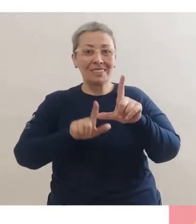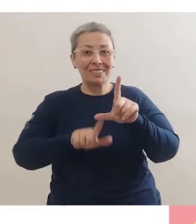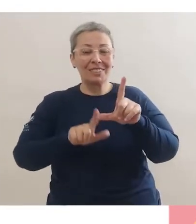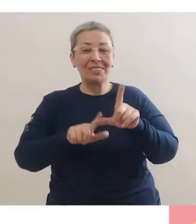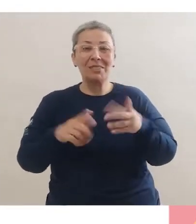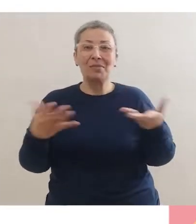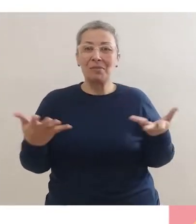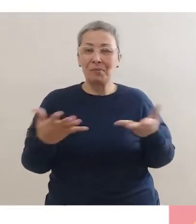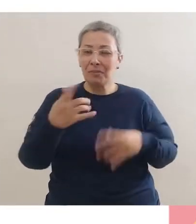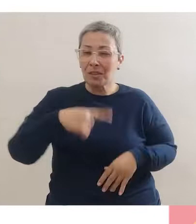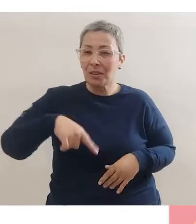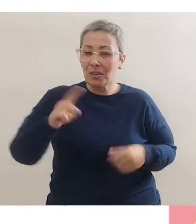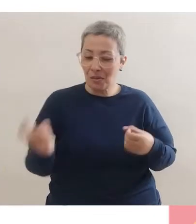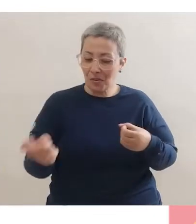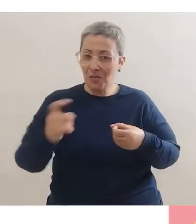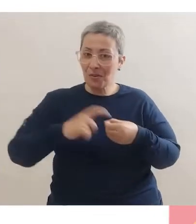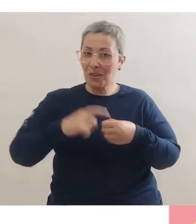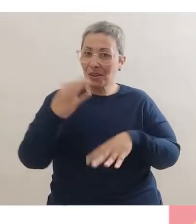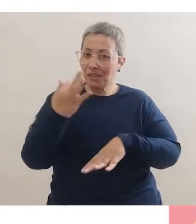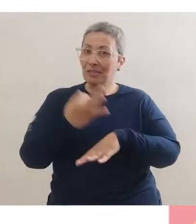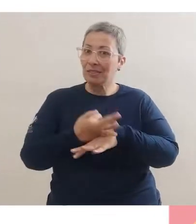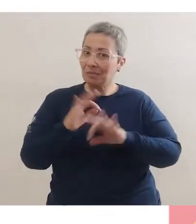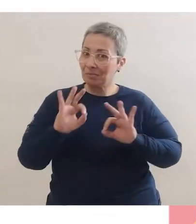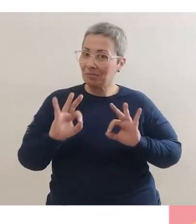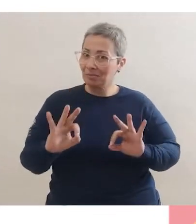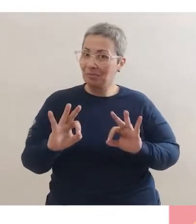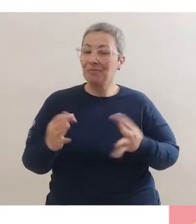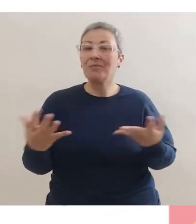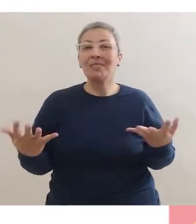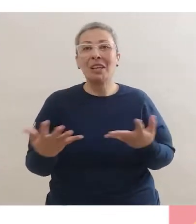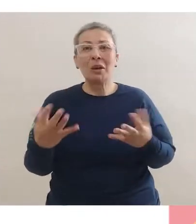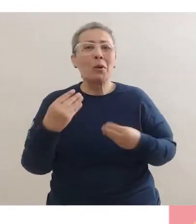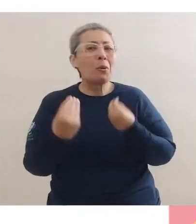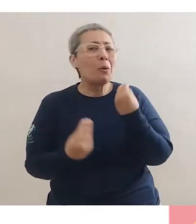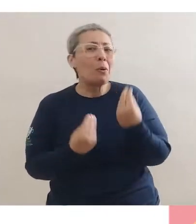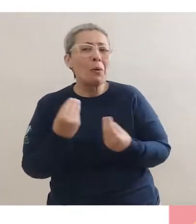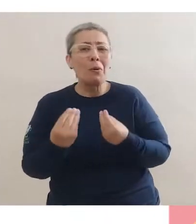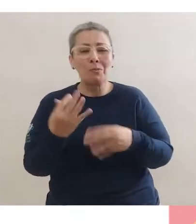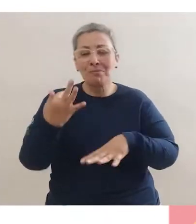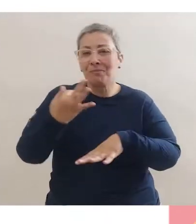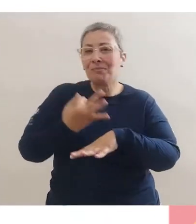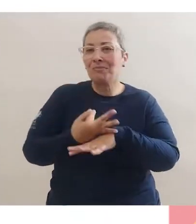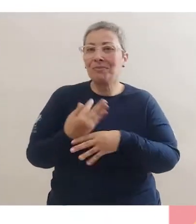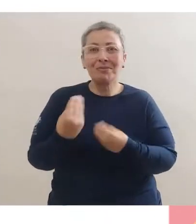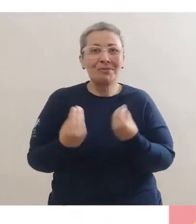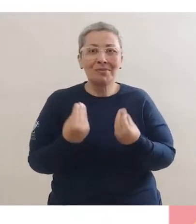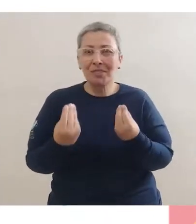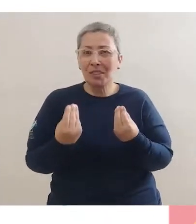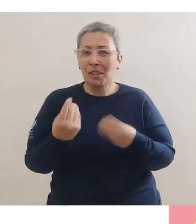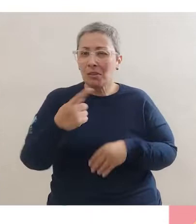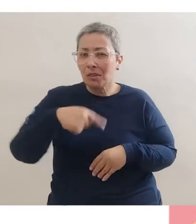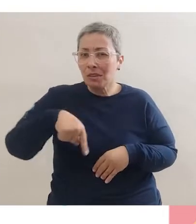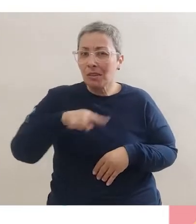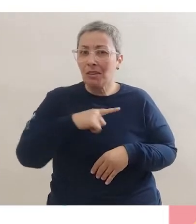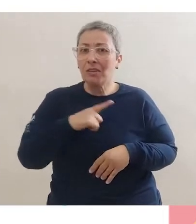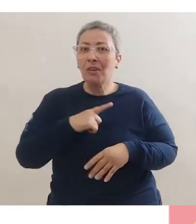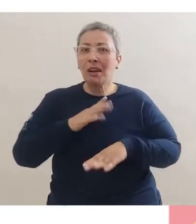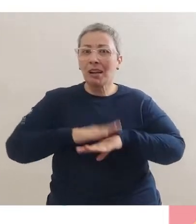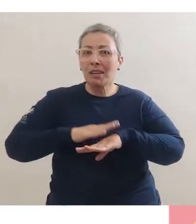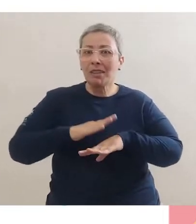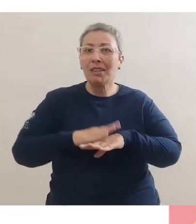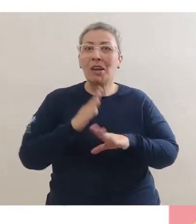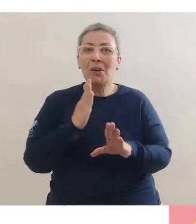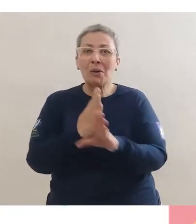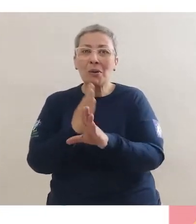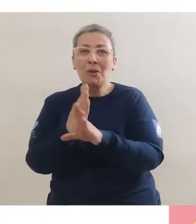Letras. Vocês voltaram das férias, não é mesmo? E aí, como foram as suas férias? Vocês